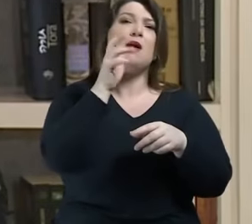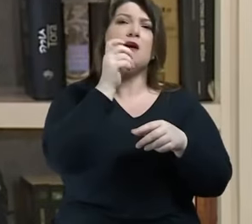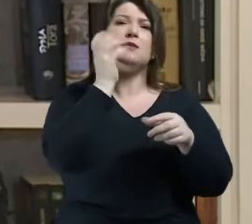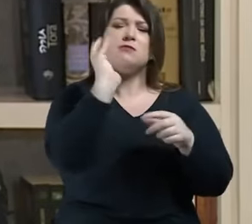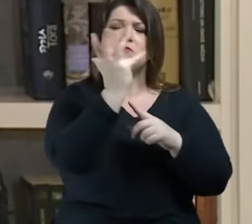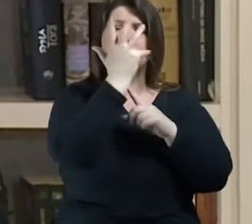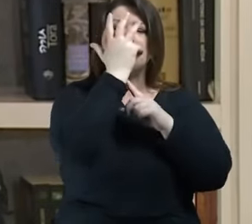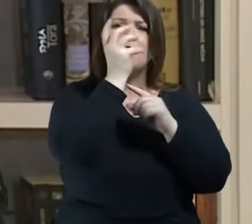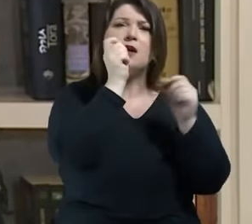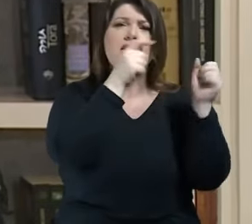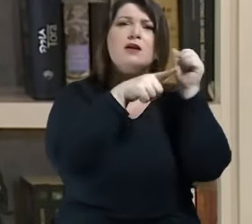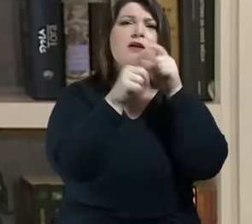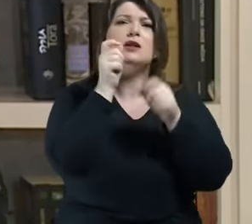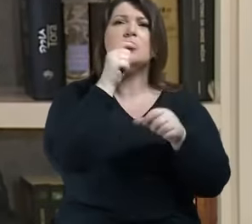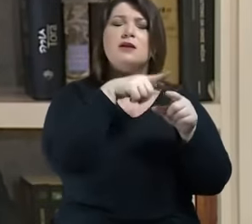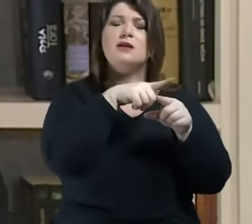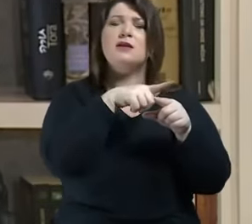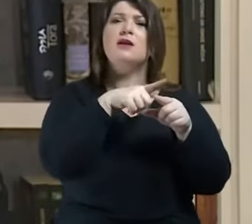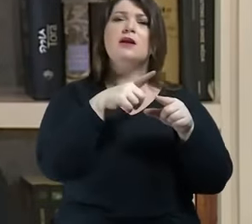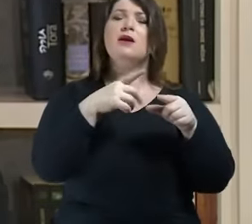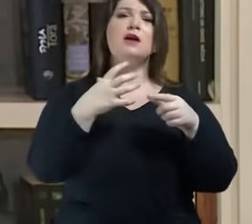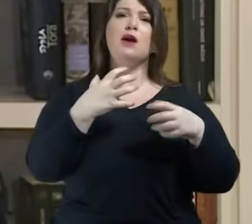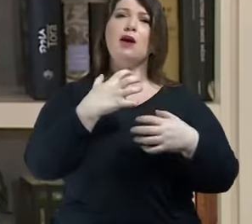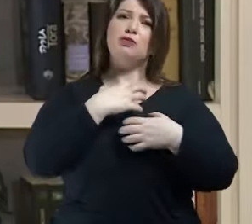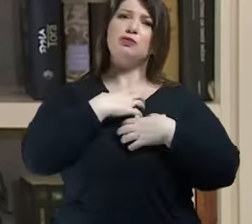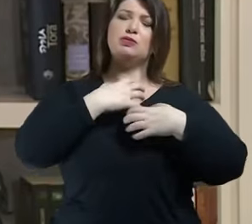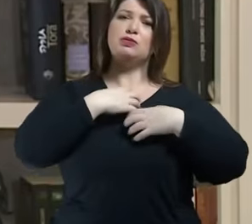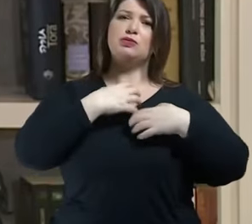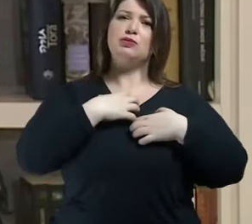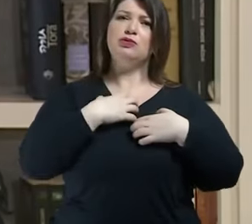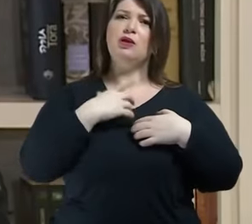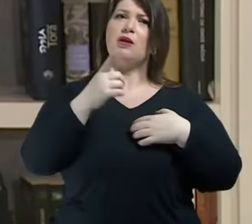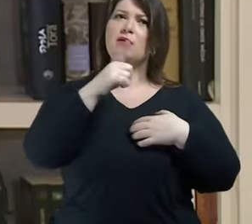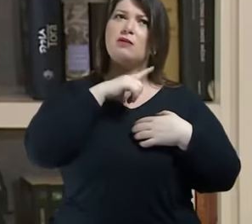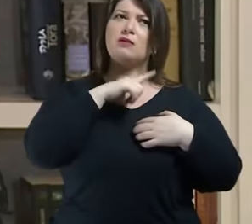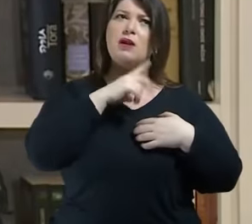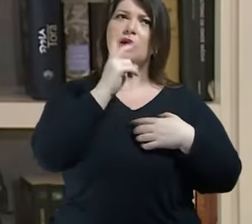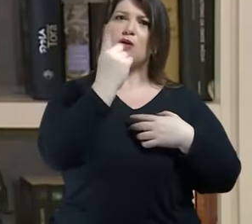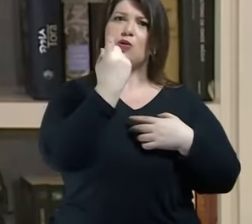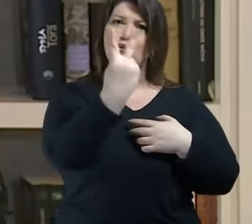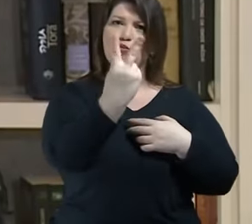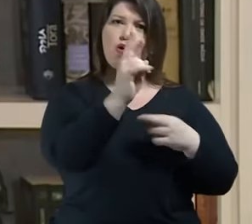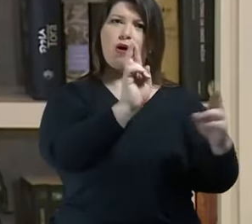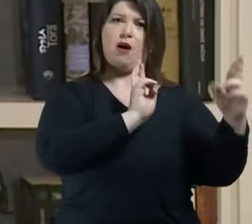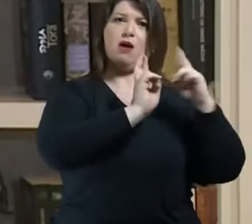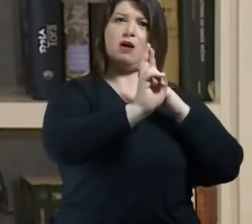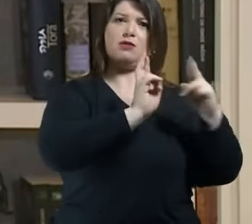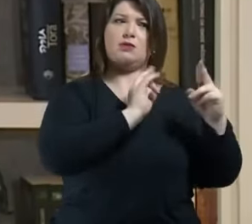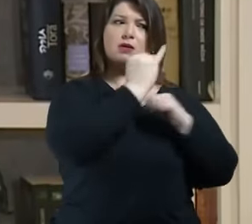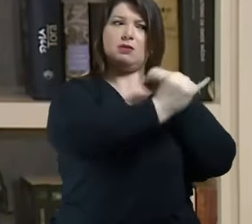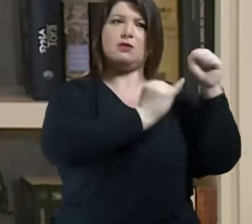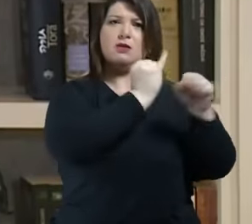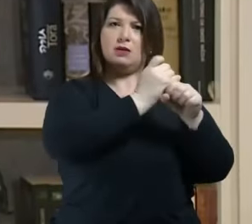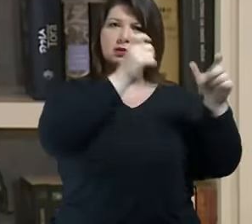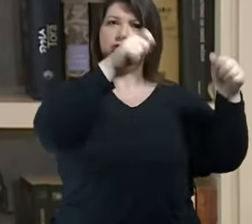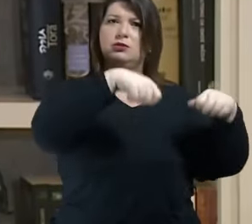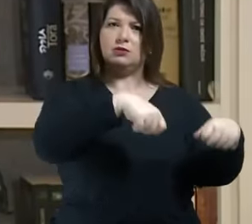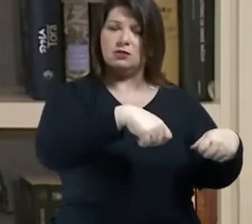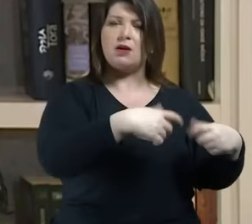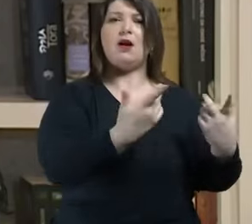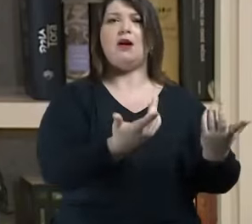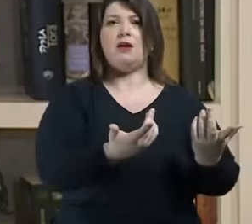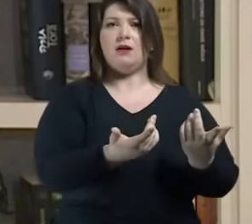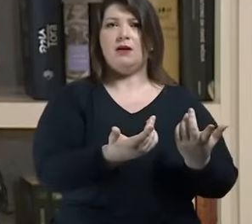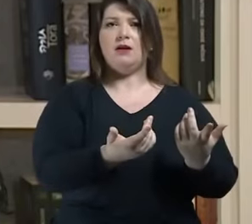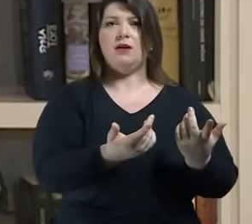maneira de ele também obter os dois grandes resultados que a internet pode oferecer a quem é alguém da corrente